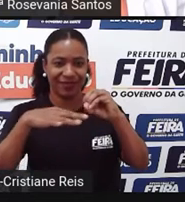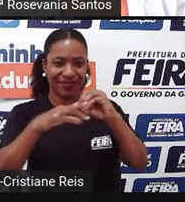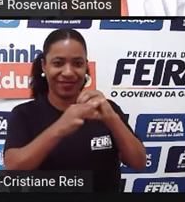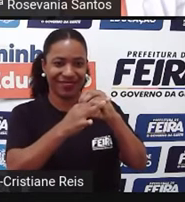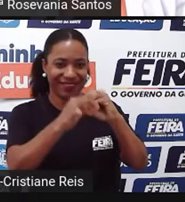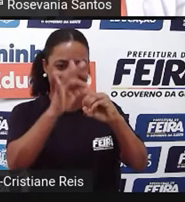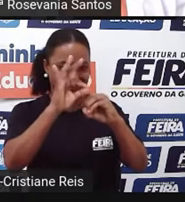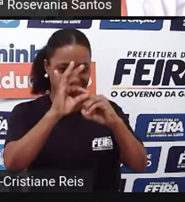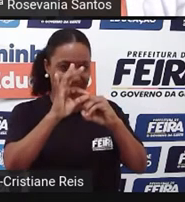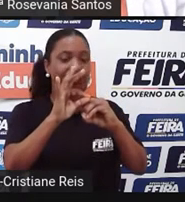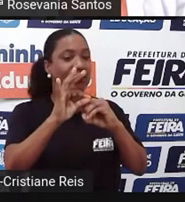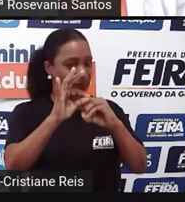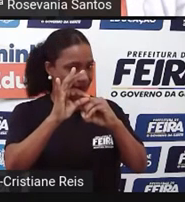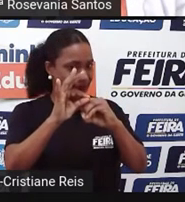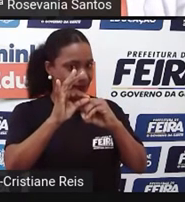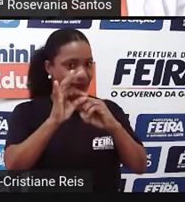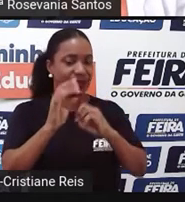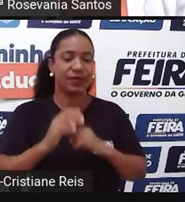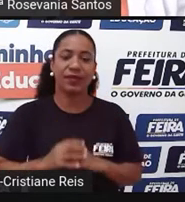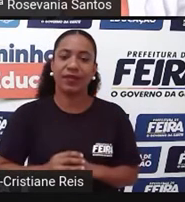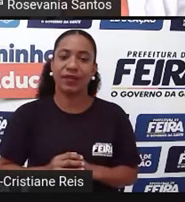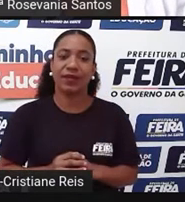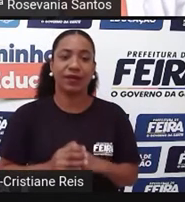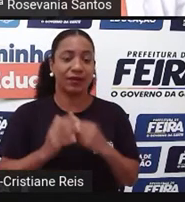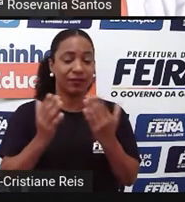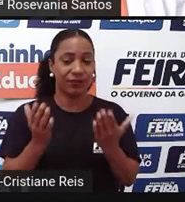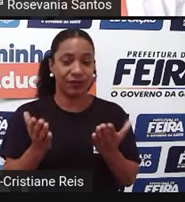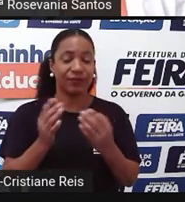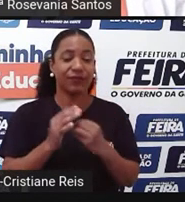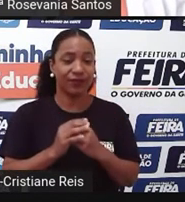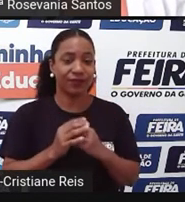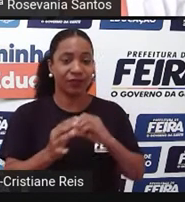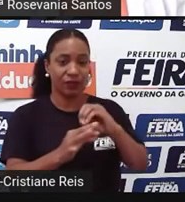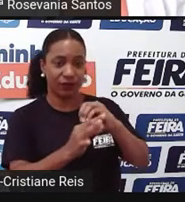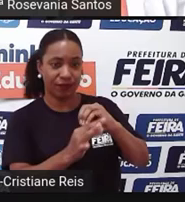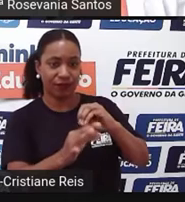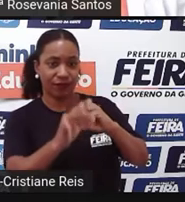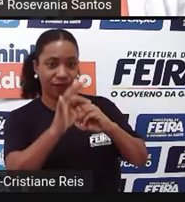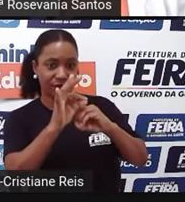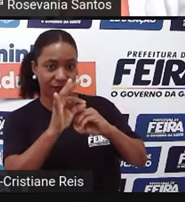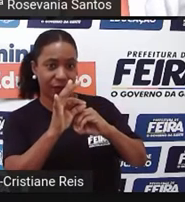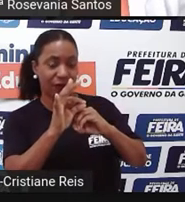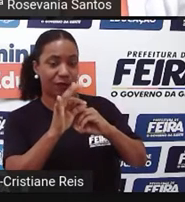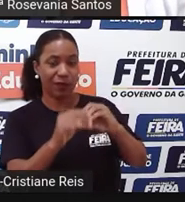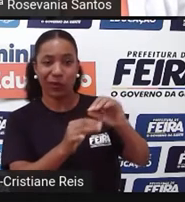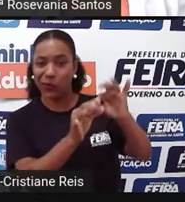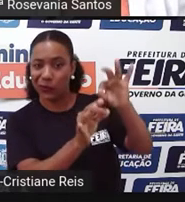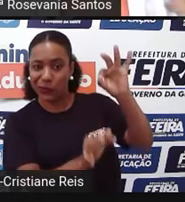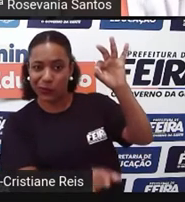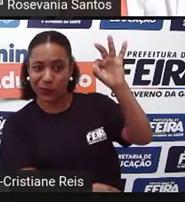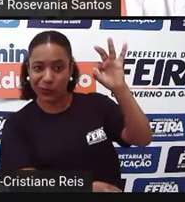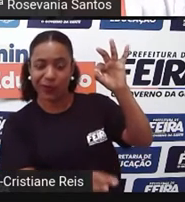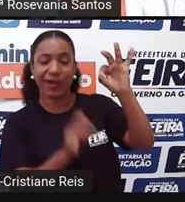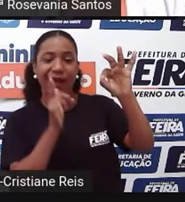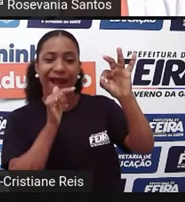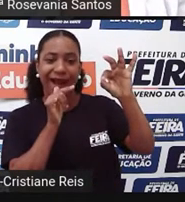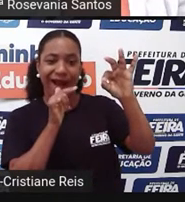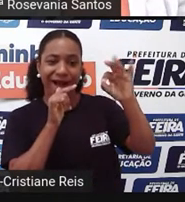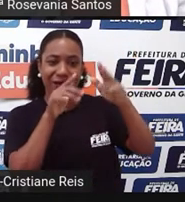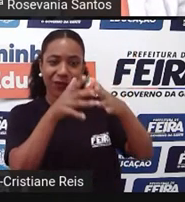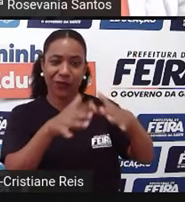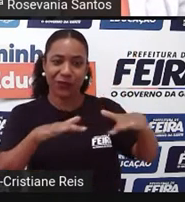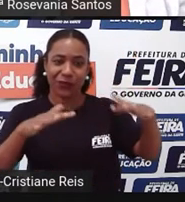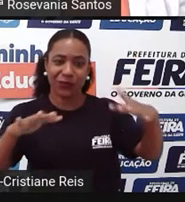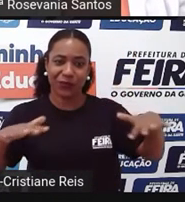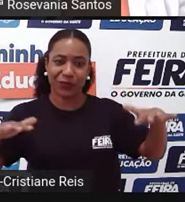a partir desse nível do mar. Então, às vezes não é o tamanho real da lei da coisa, se eu medir ela